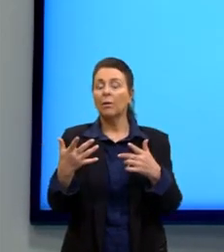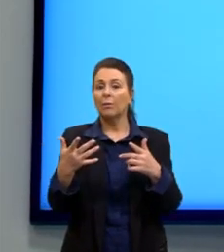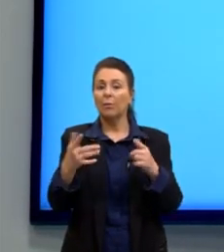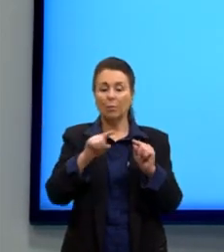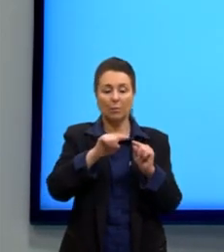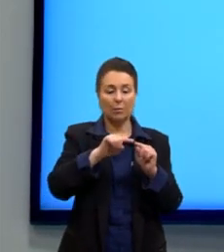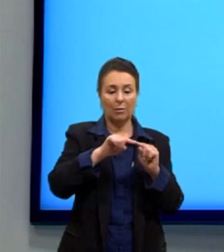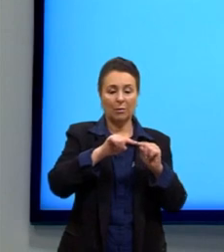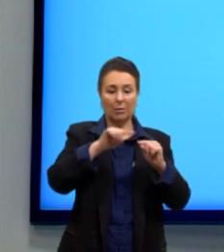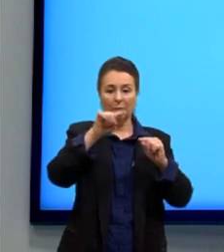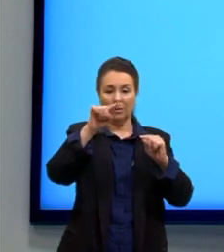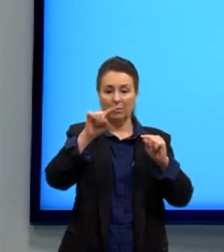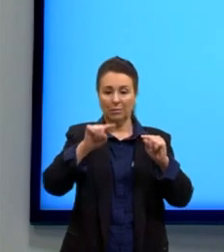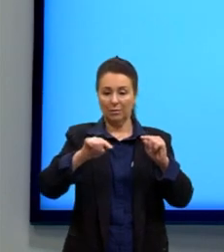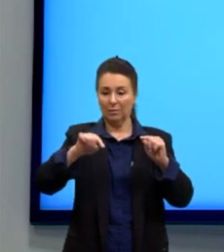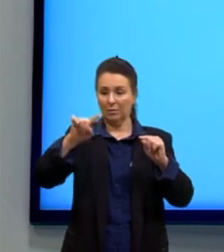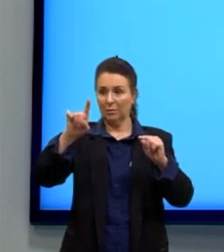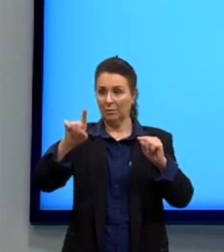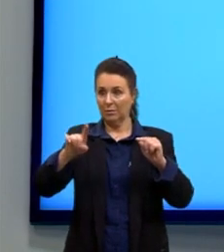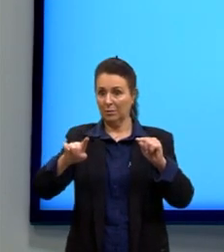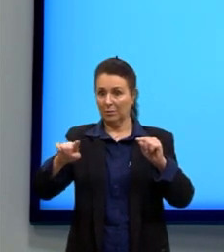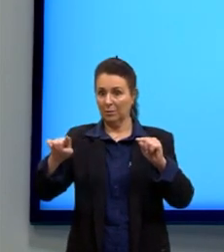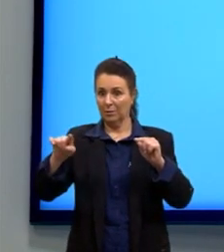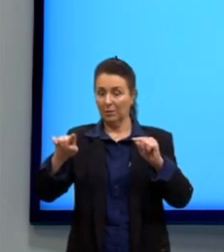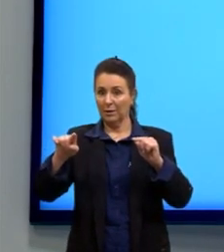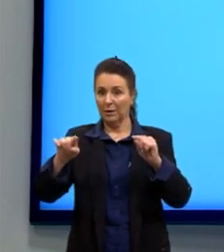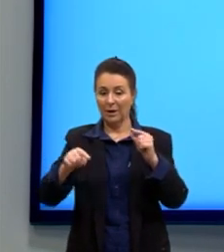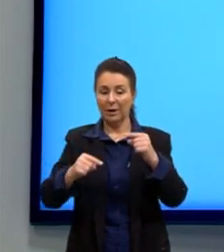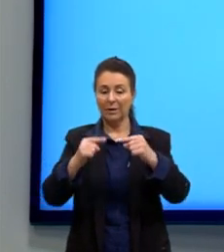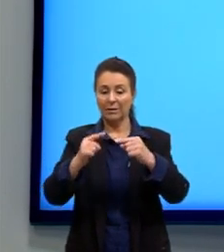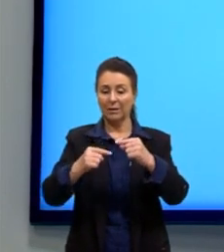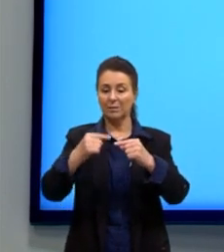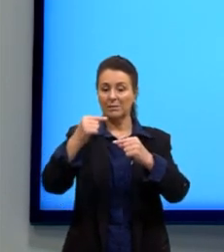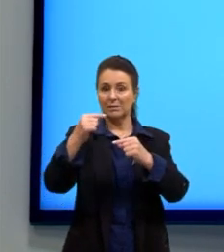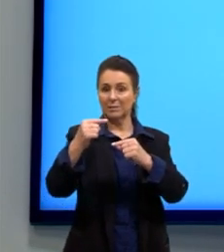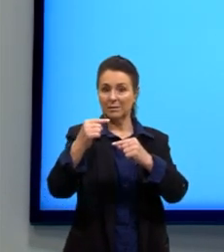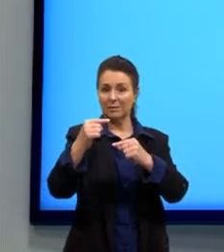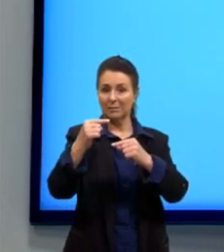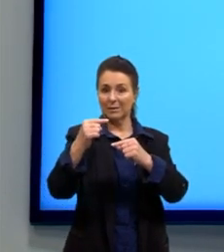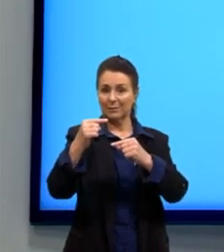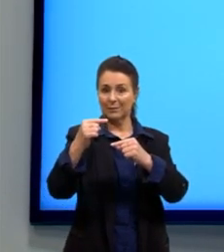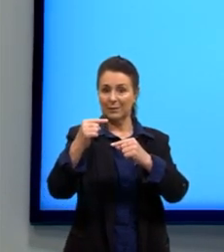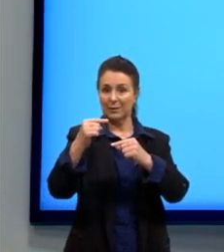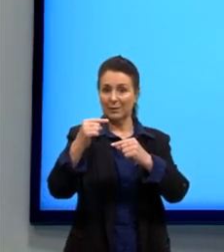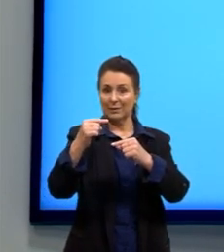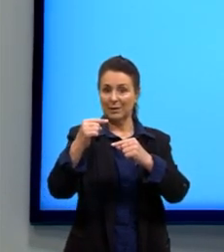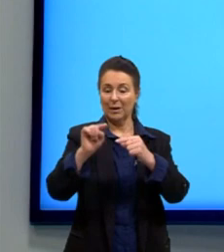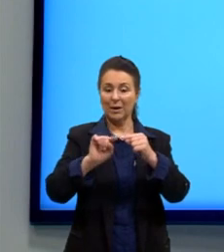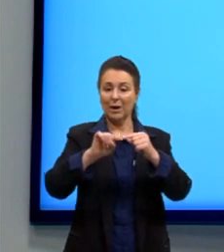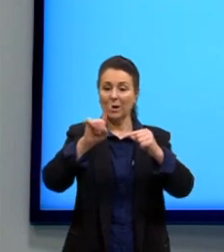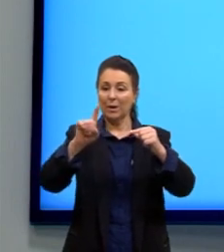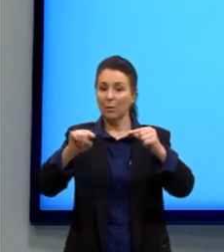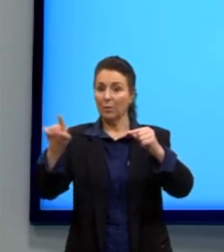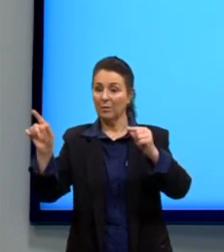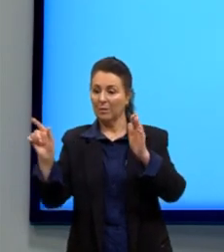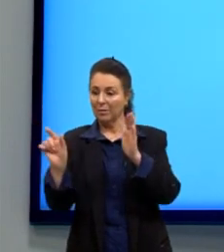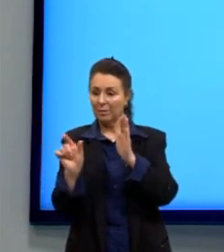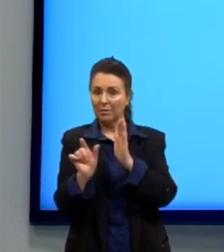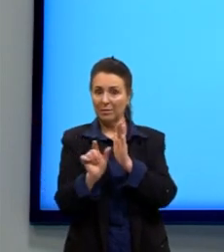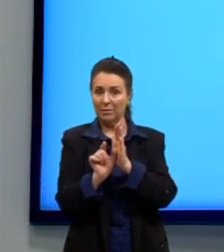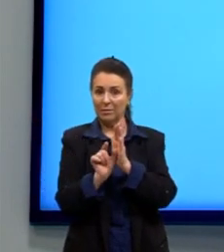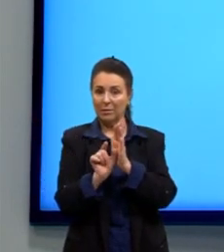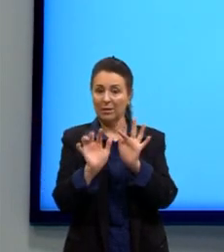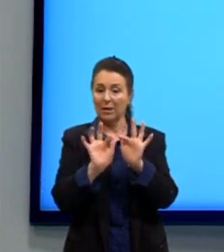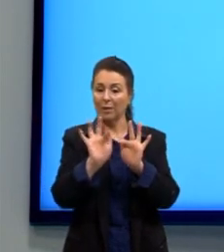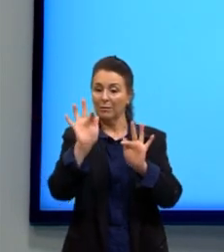sinalizando na imagem, né? É essa aqui de cima. Como o comprimento de onda é menor, a frequência vai ser